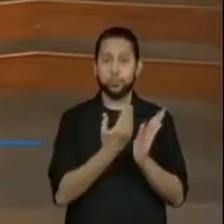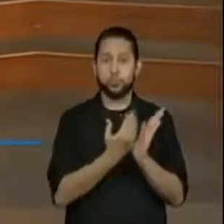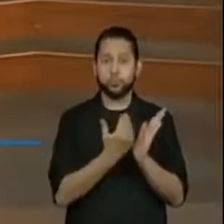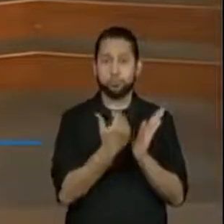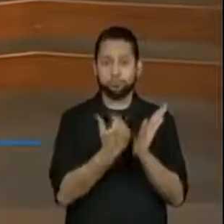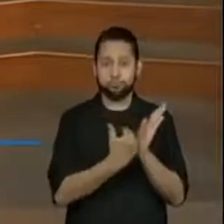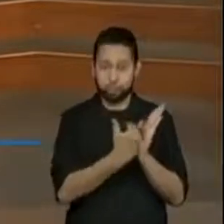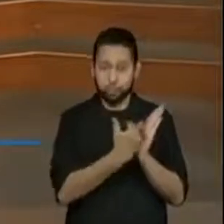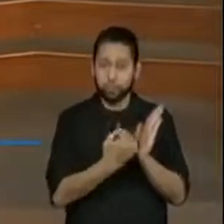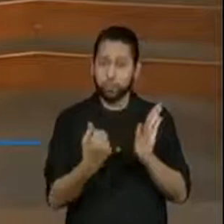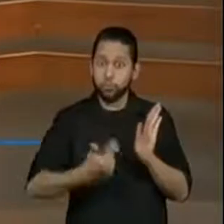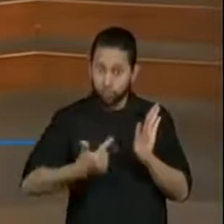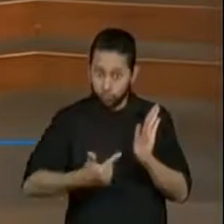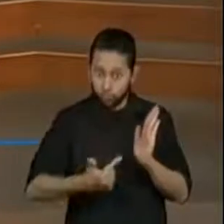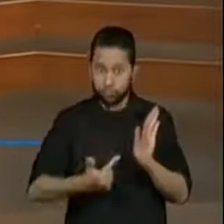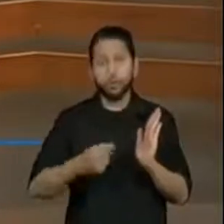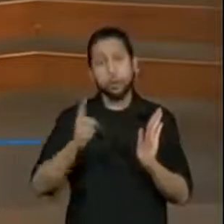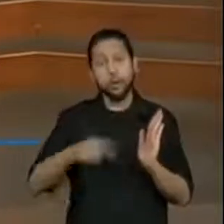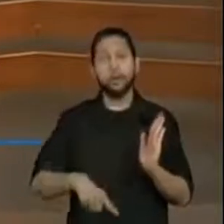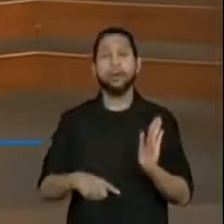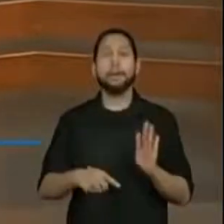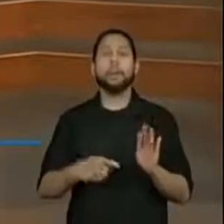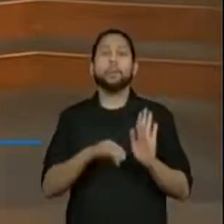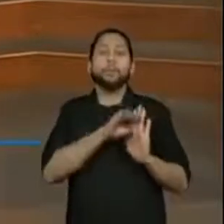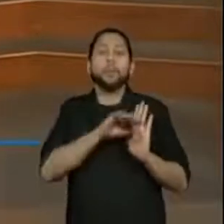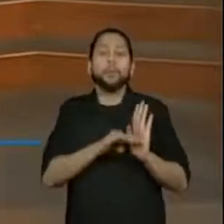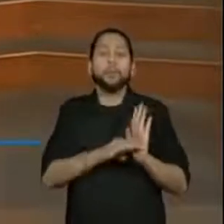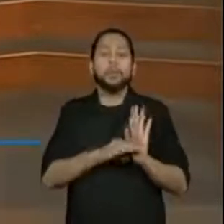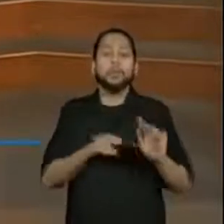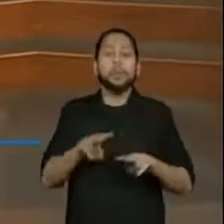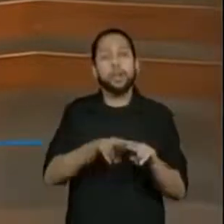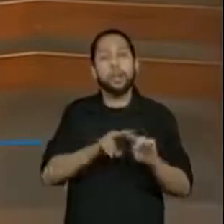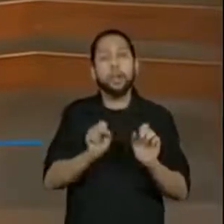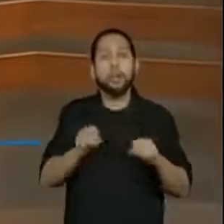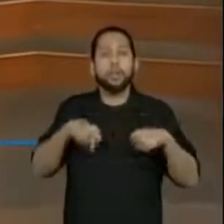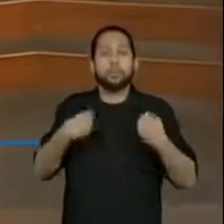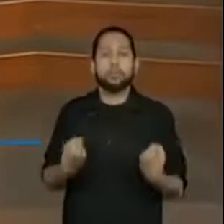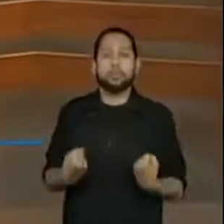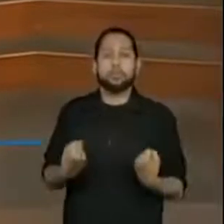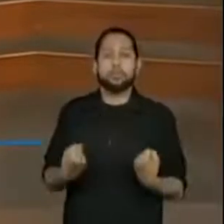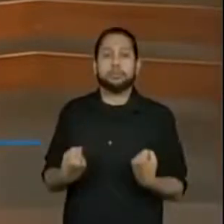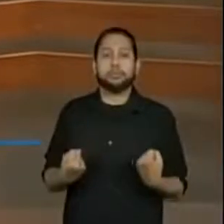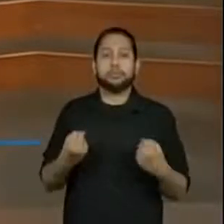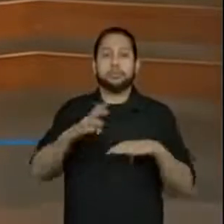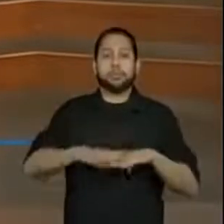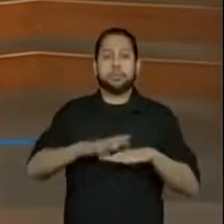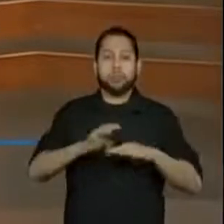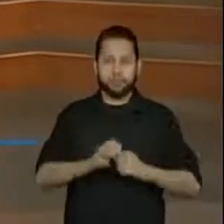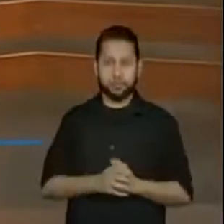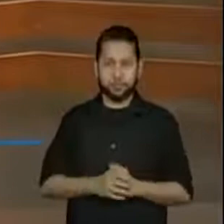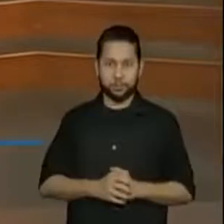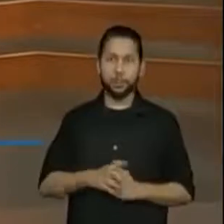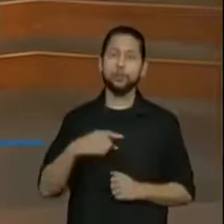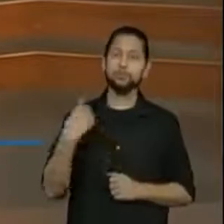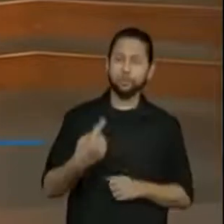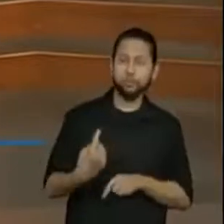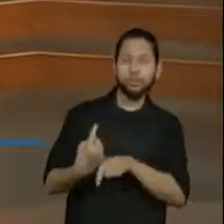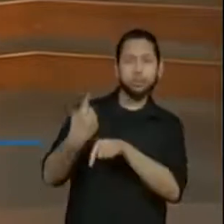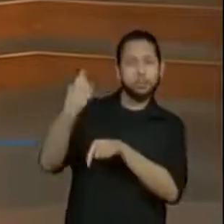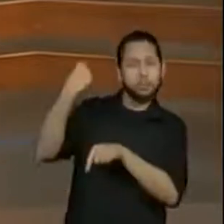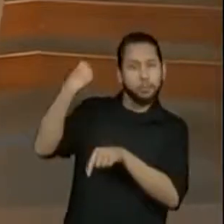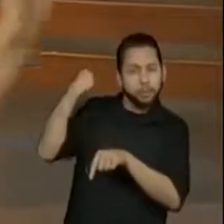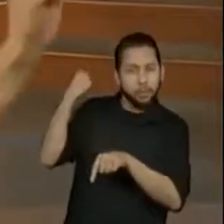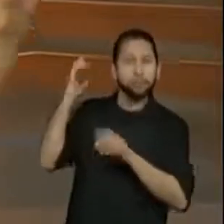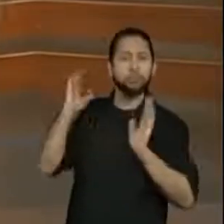recuperação de matemática. Então tá, voltamos agora a nossa semana de recuperação. Tivemos lá para trás